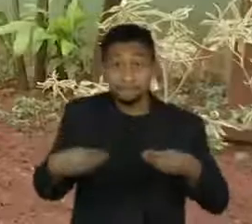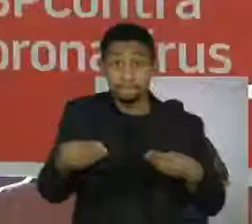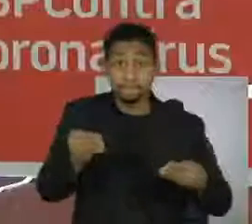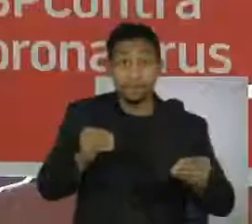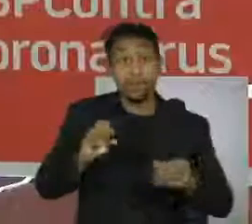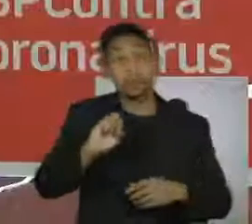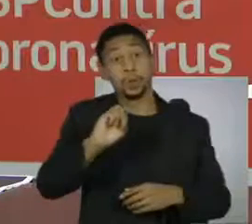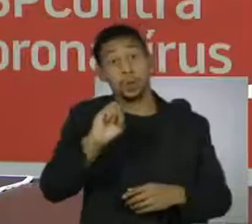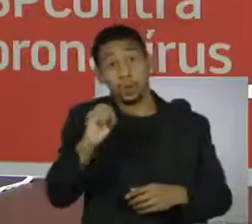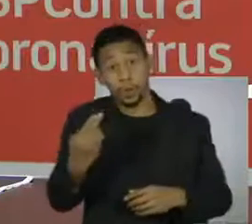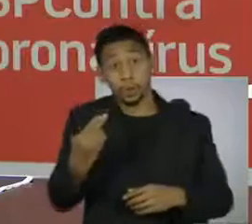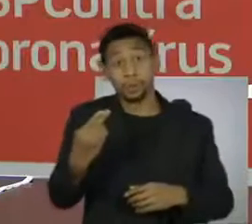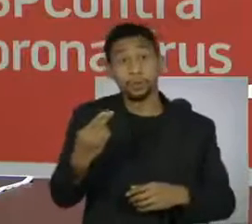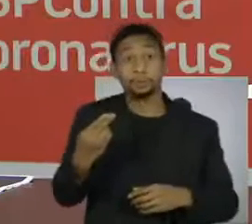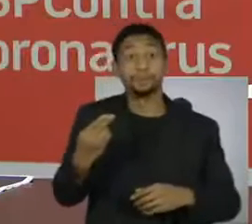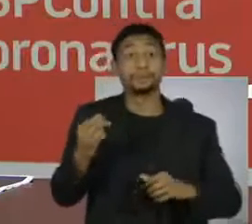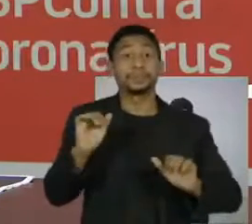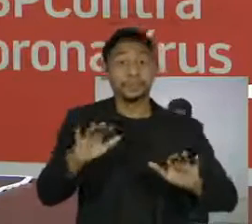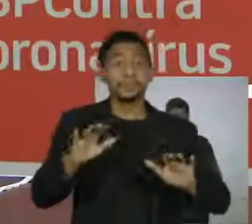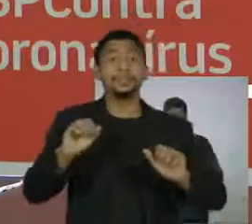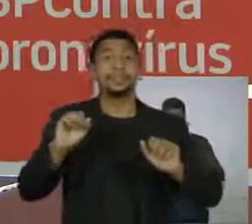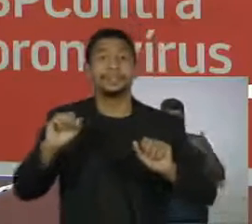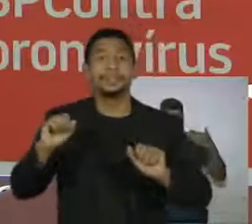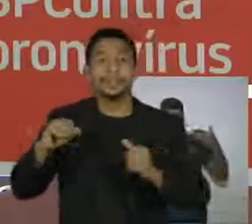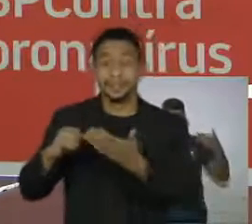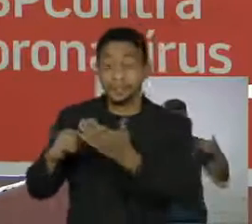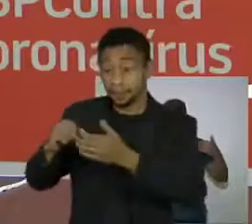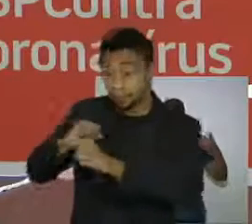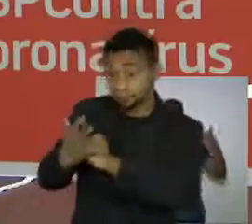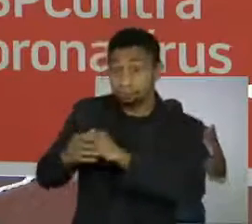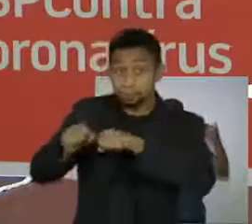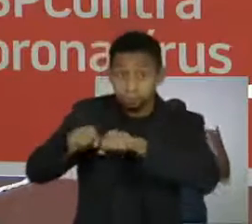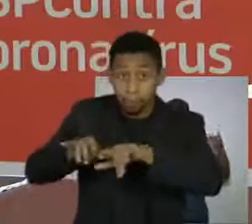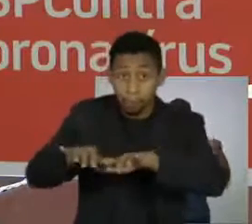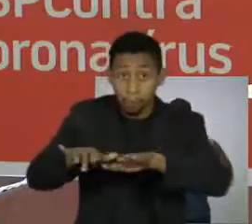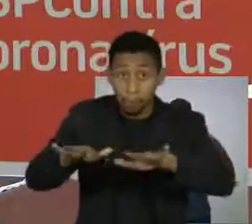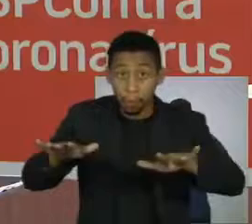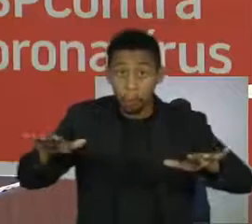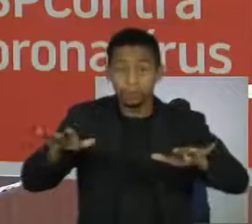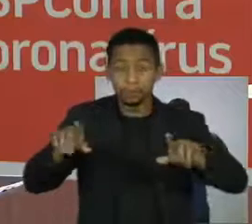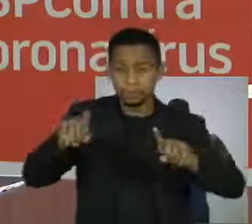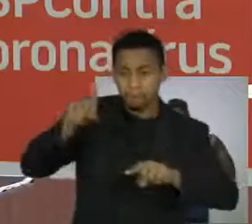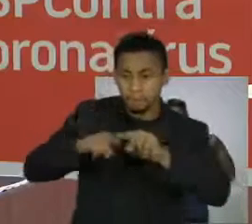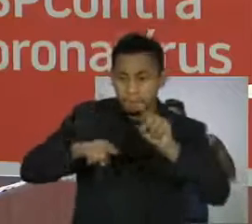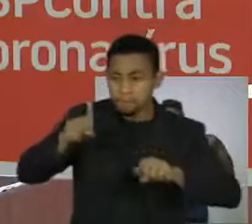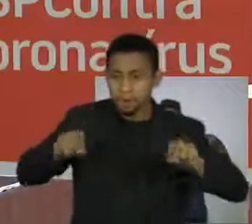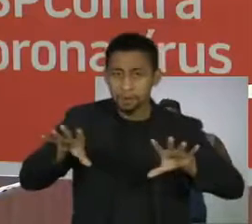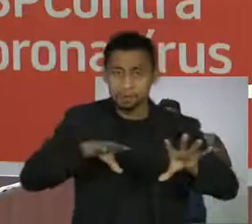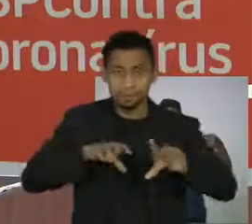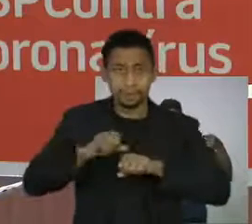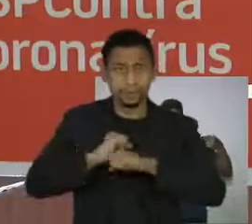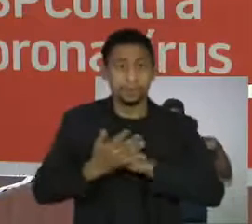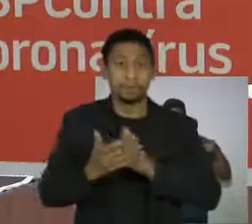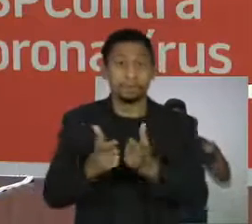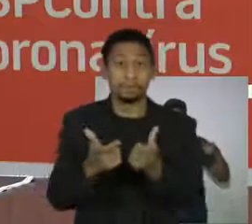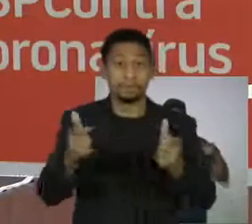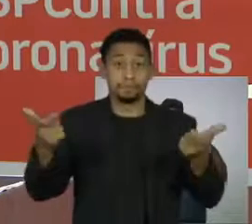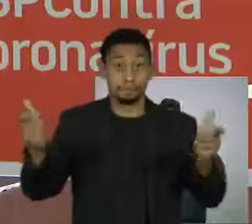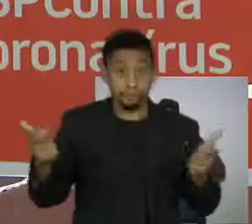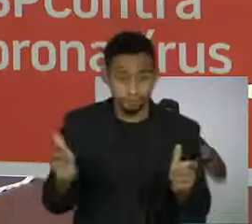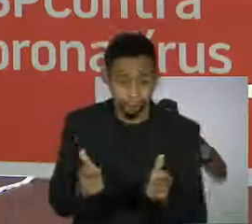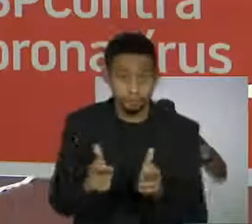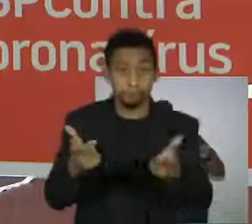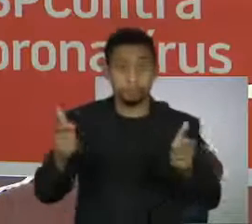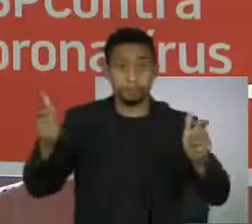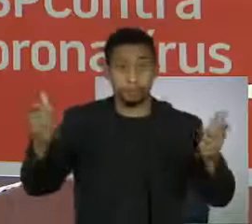regressões. Nós ainda estamos naquele primeiro processo da pandemia com oscilações constantes de casos de